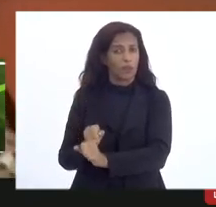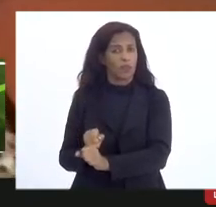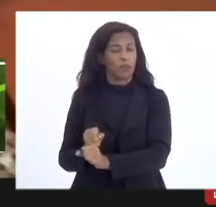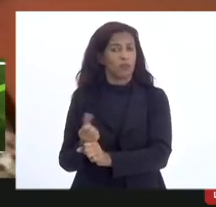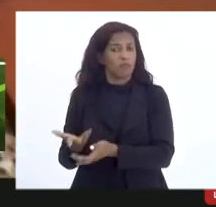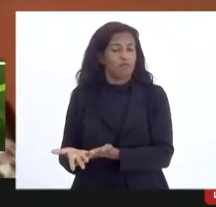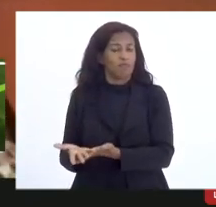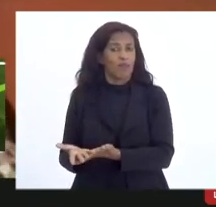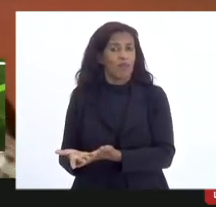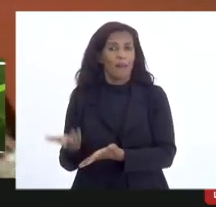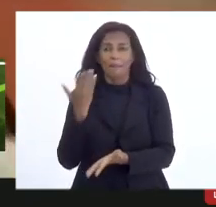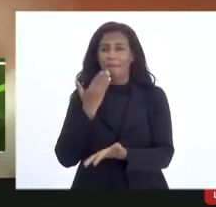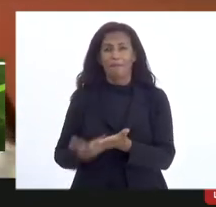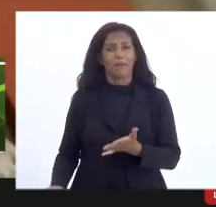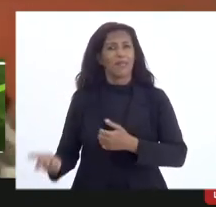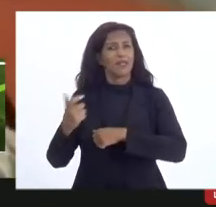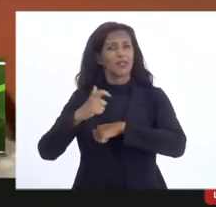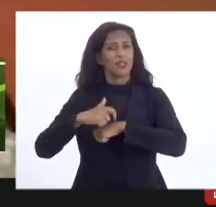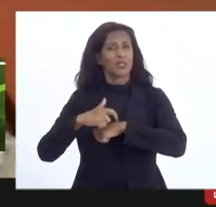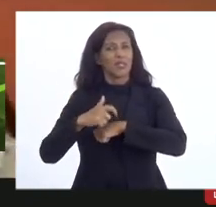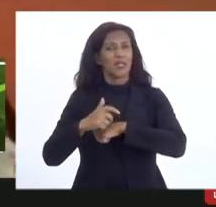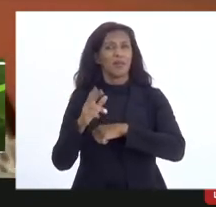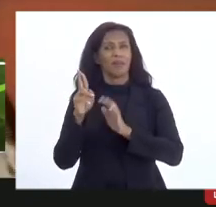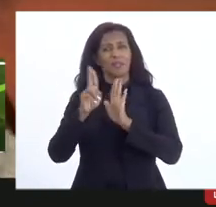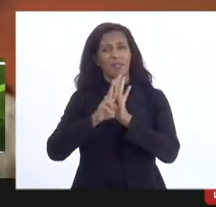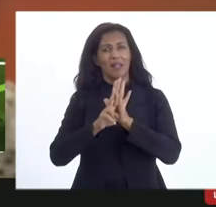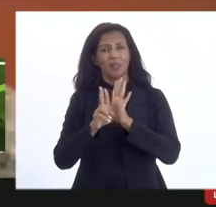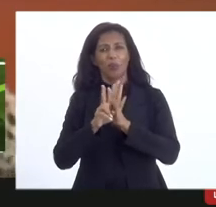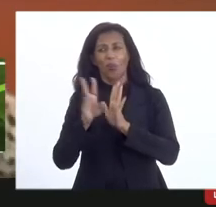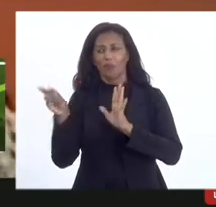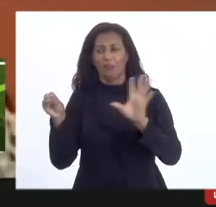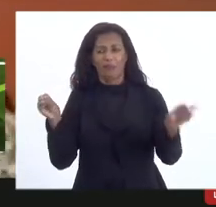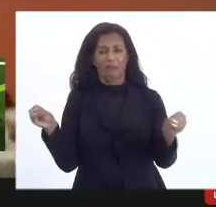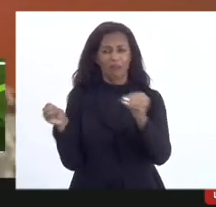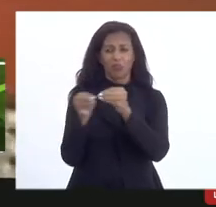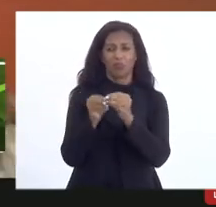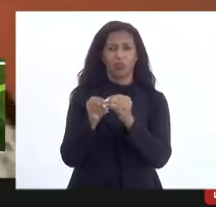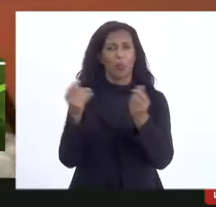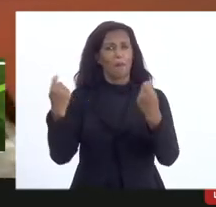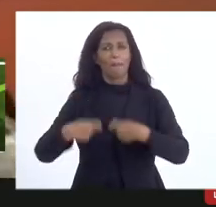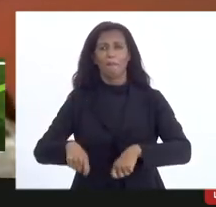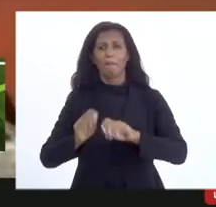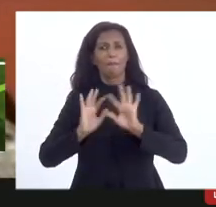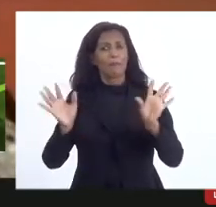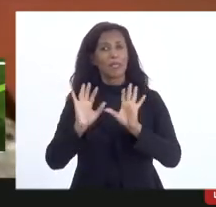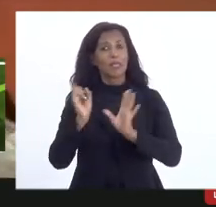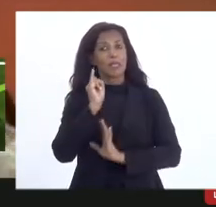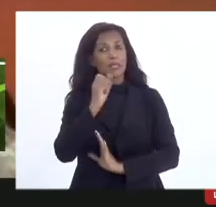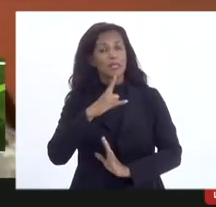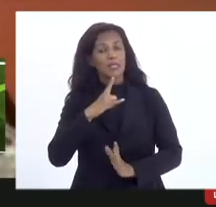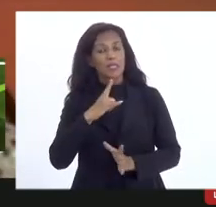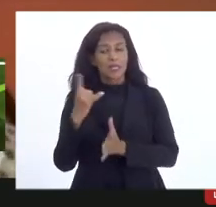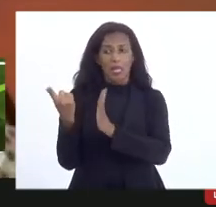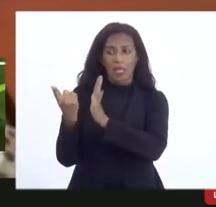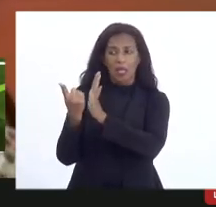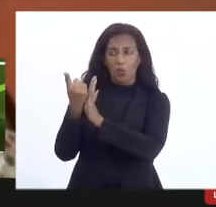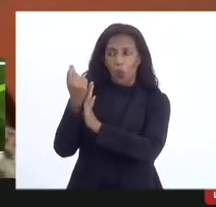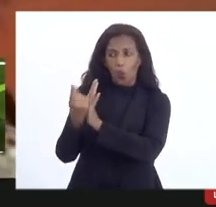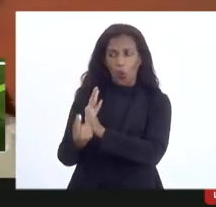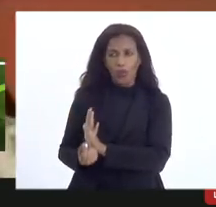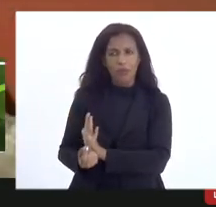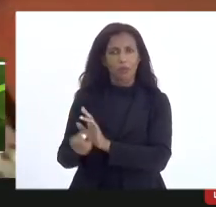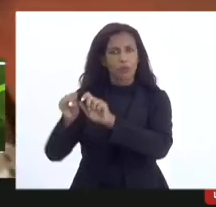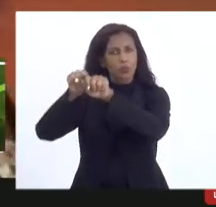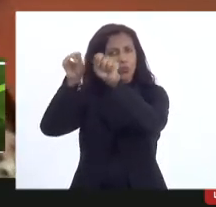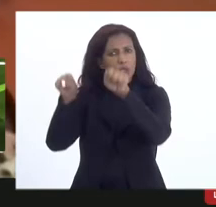é uma perda de tempo esse relatório de um tal orçamento isso não precisa se tem um orçamento no sistema